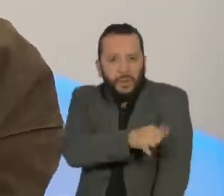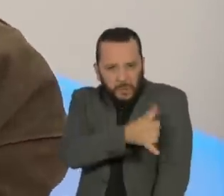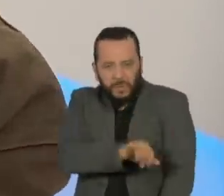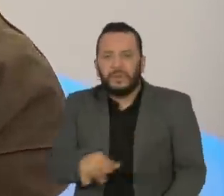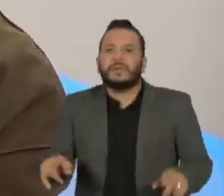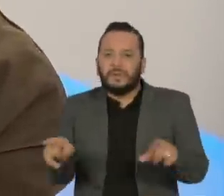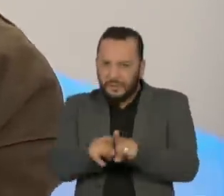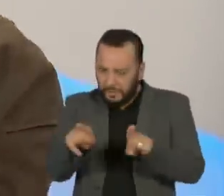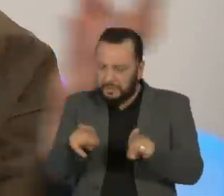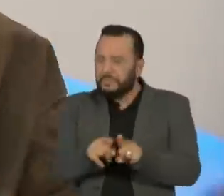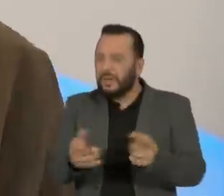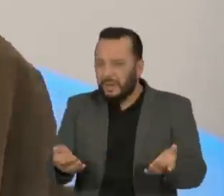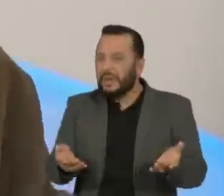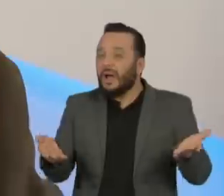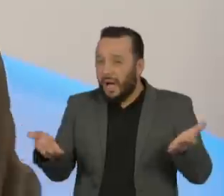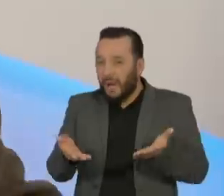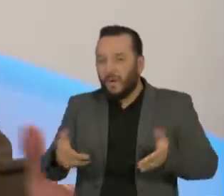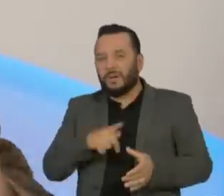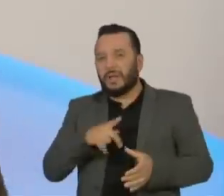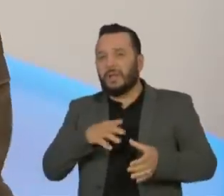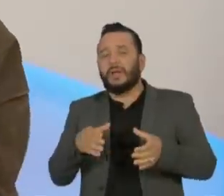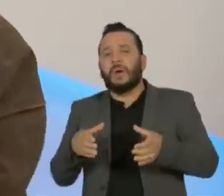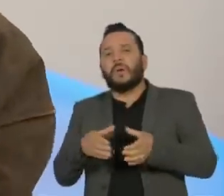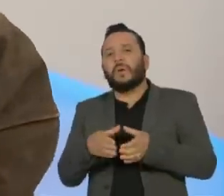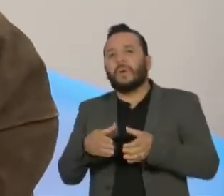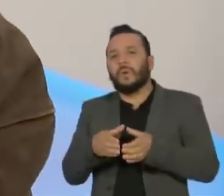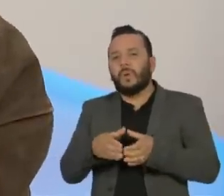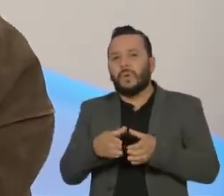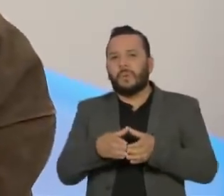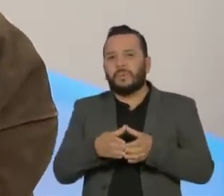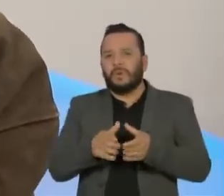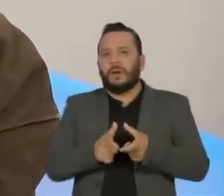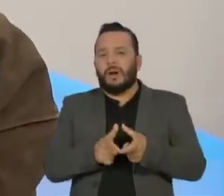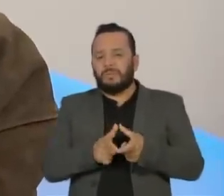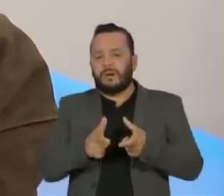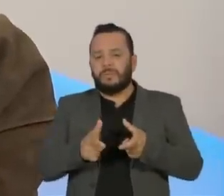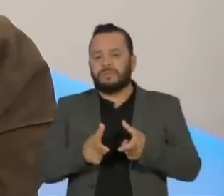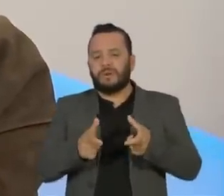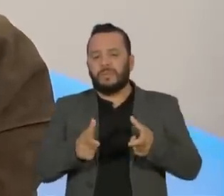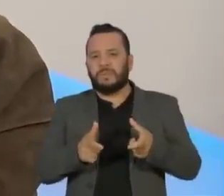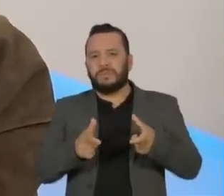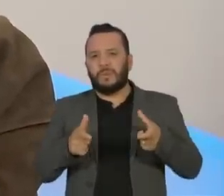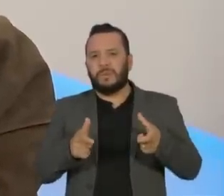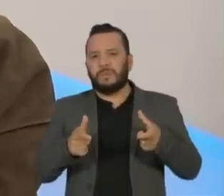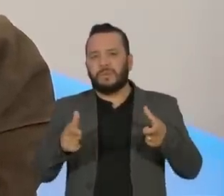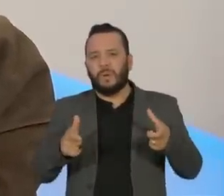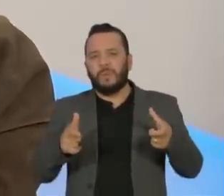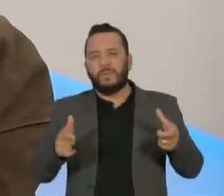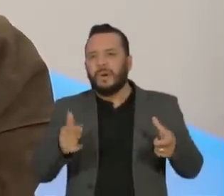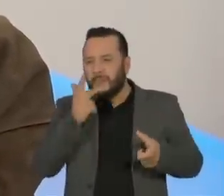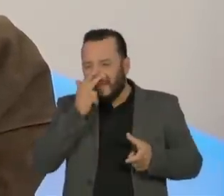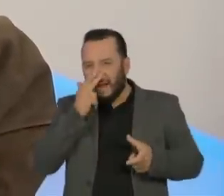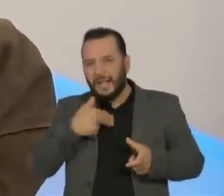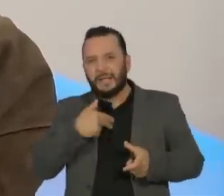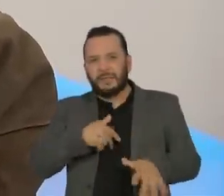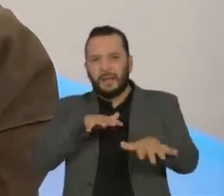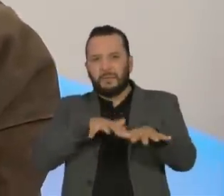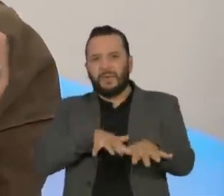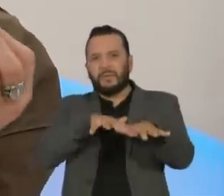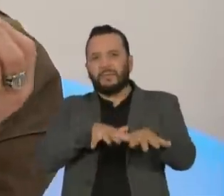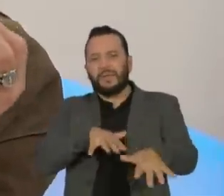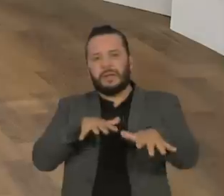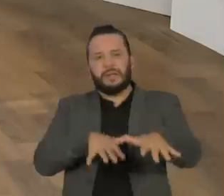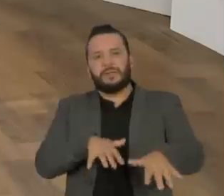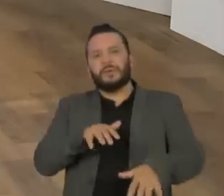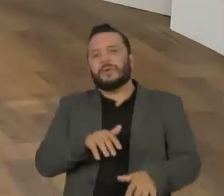que esse núcleo aí, que aumenta gigantescamente, que se assemelha muito com o movimento dos diretos, eu acho que é um, esse é o